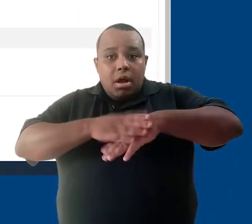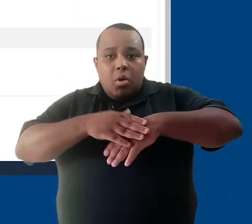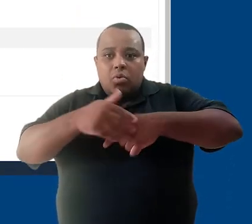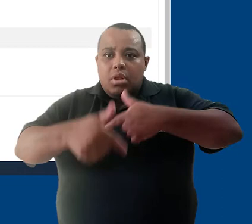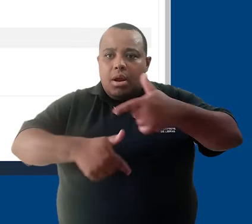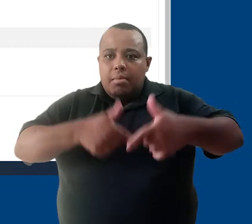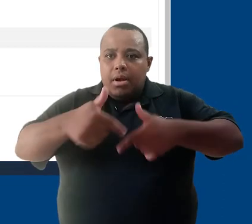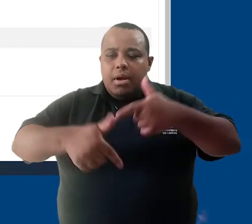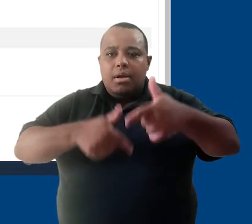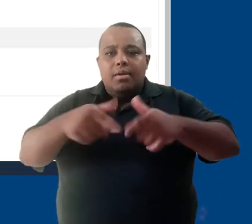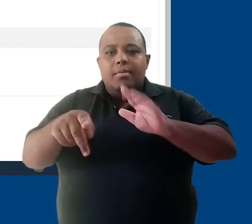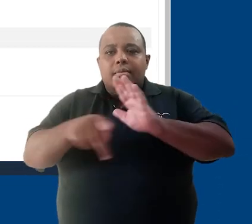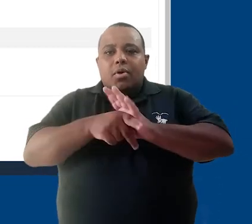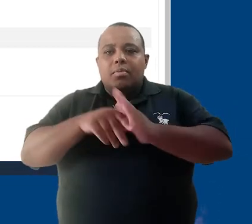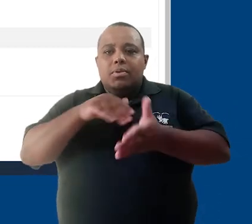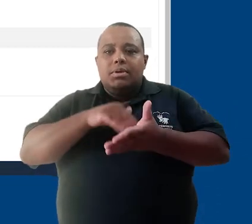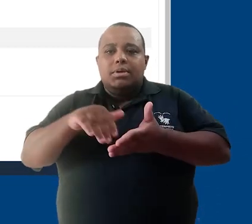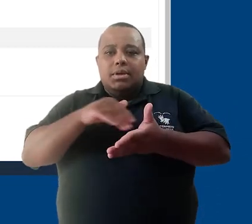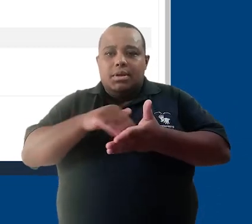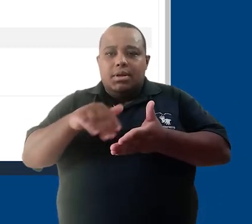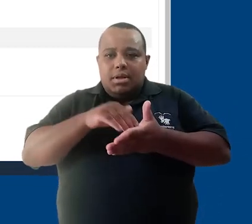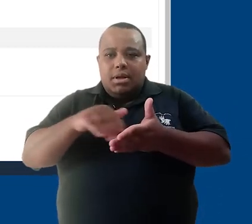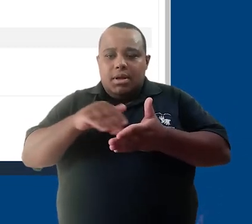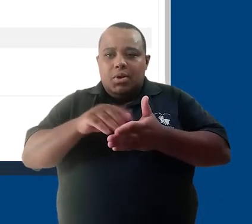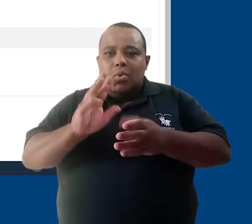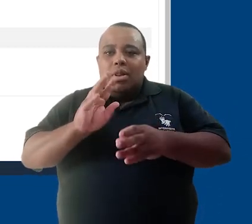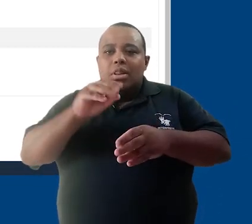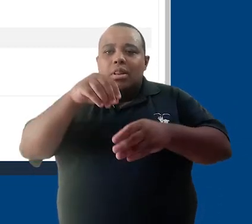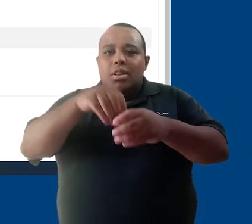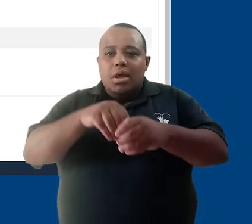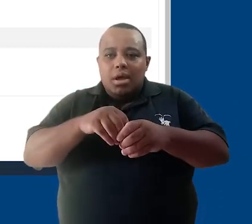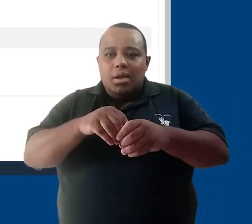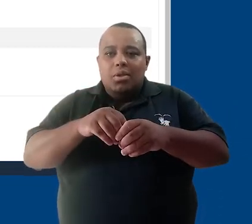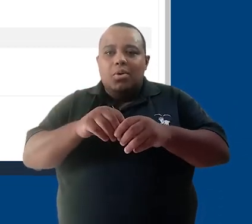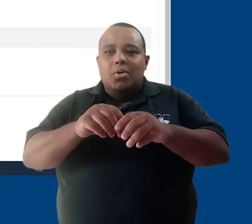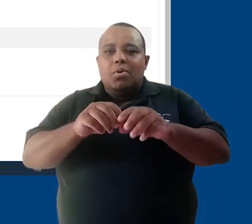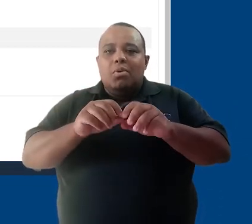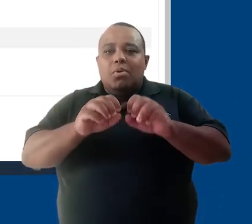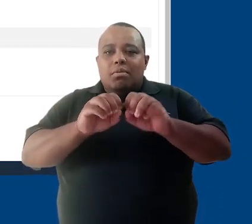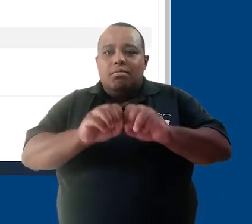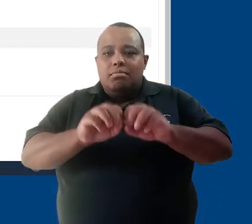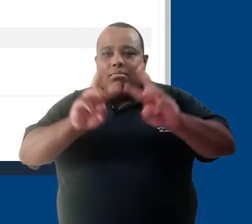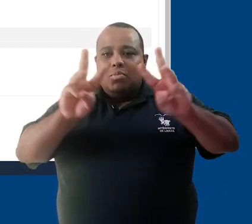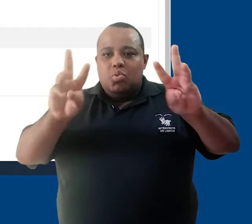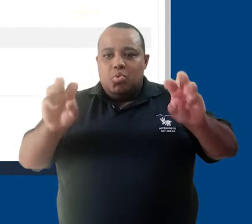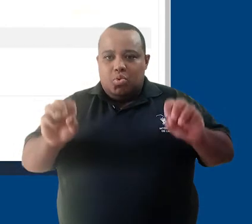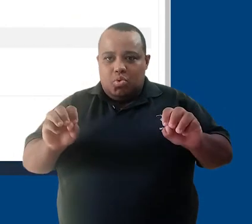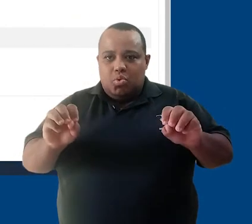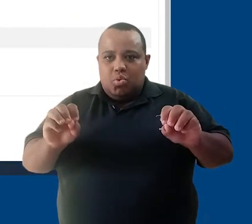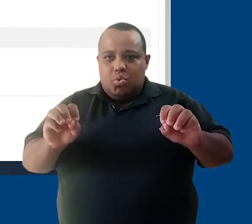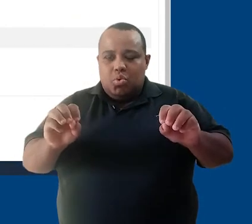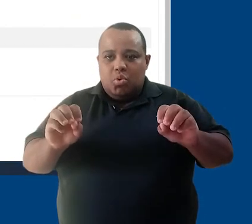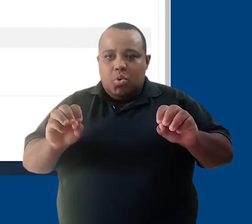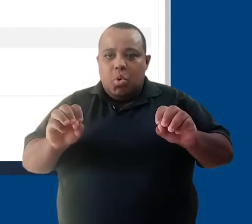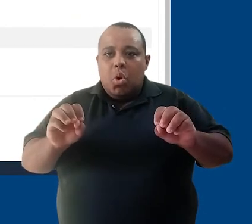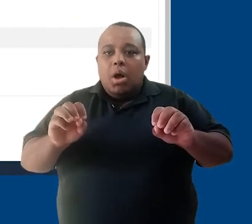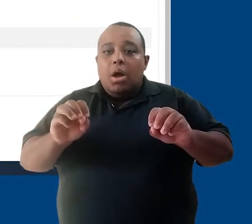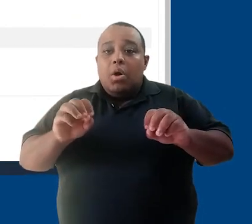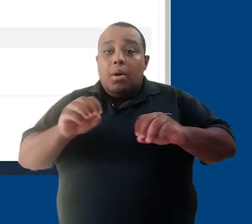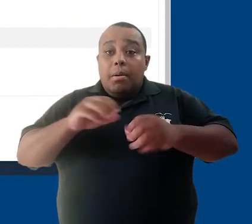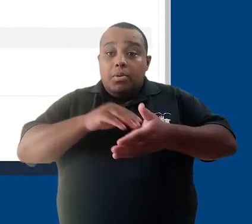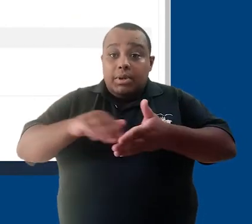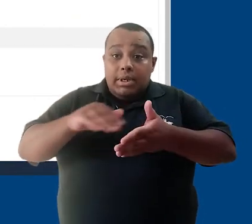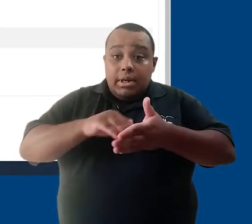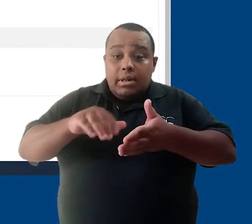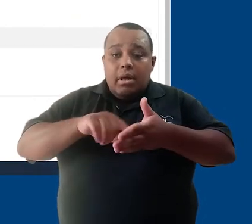secretário de curso tem ao operar a plataforma Mudo. Secretários devem operar como uma ponte